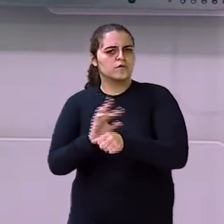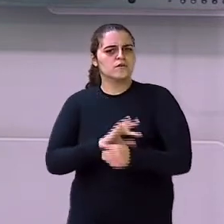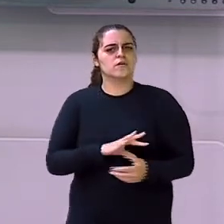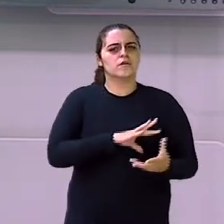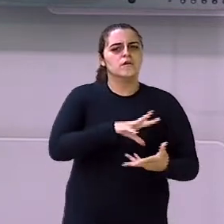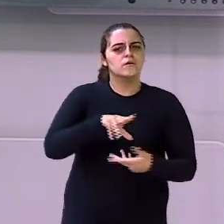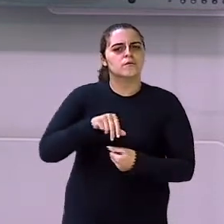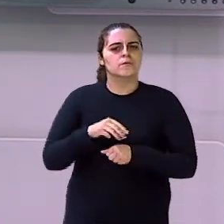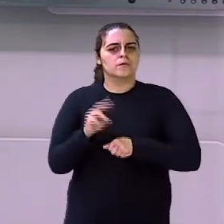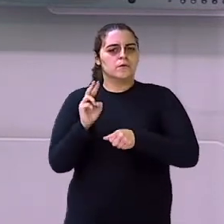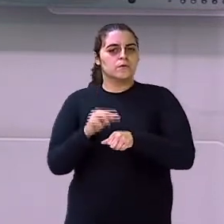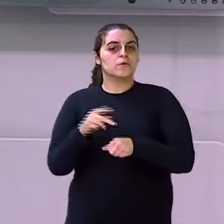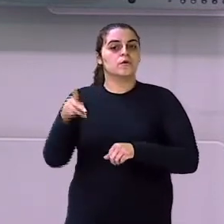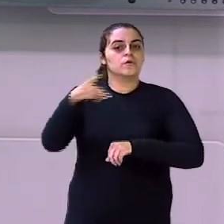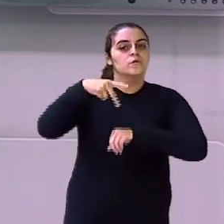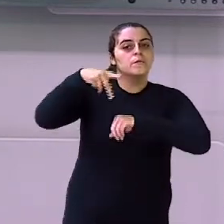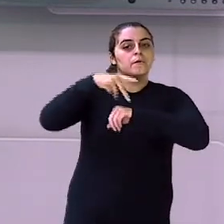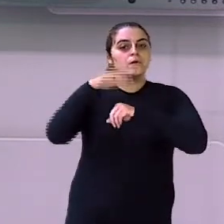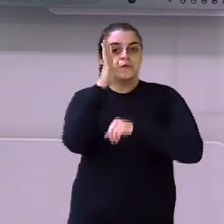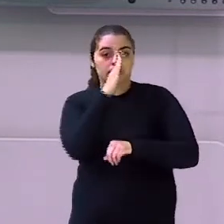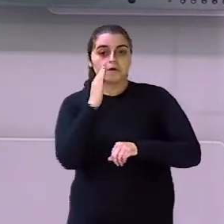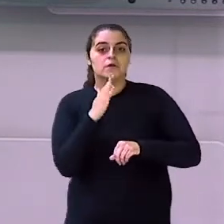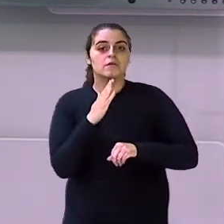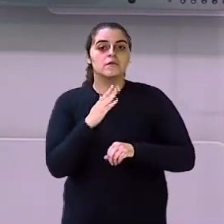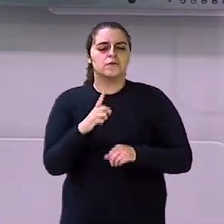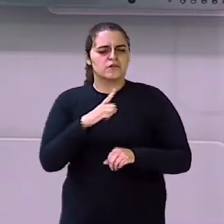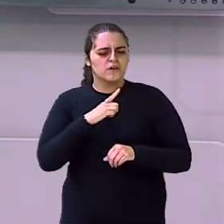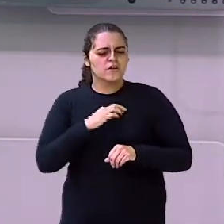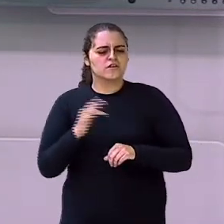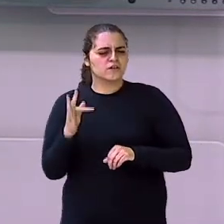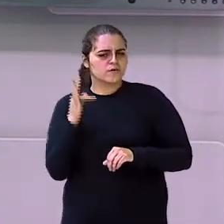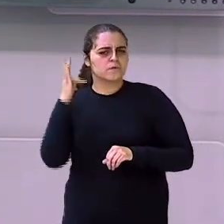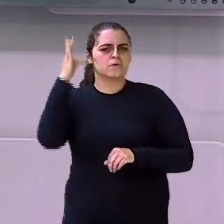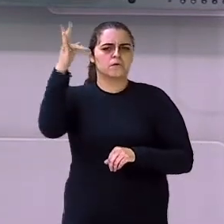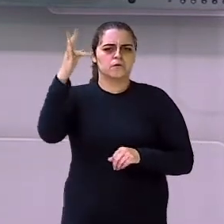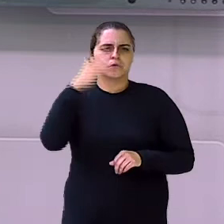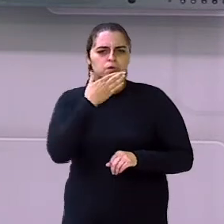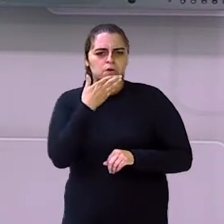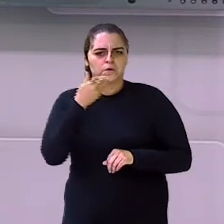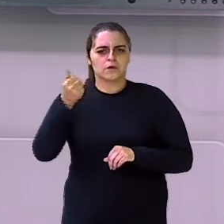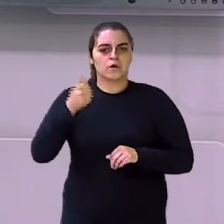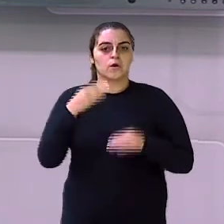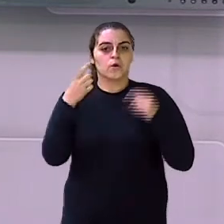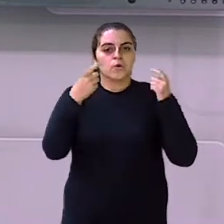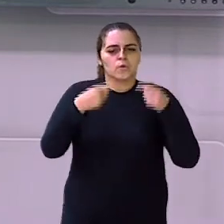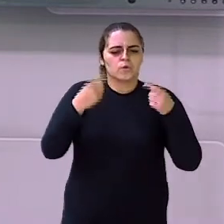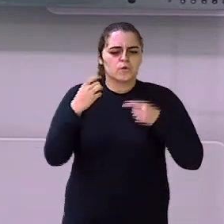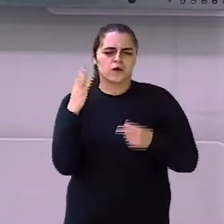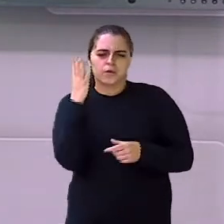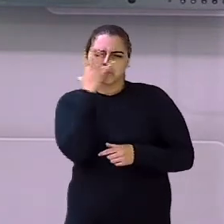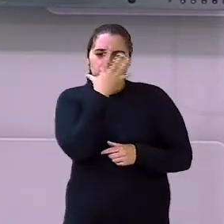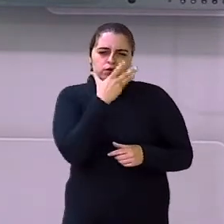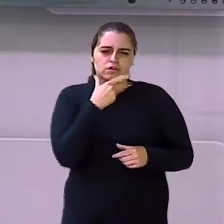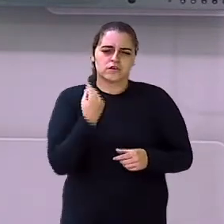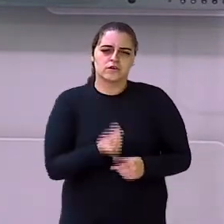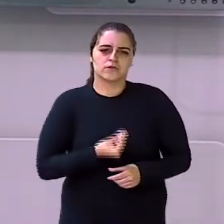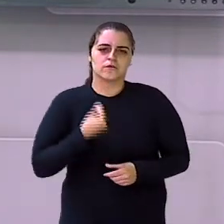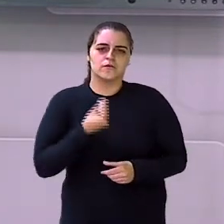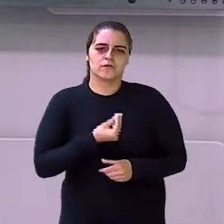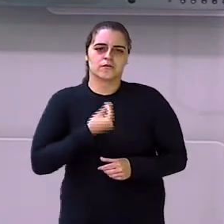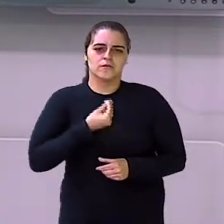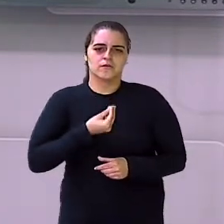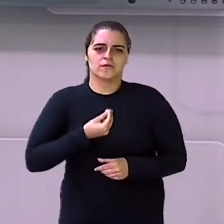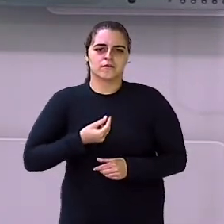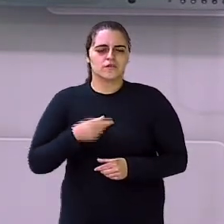planeta Do seu meio ambiente Pra você ter esse futuro Pra você ter um lugar bacana pra viver Então, né?